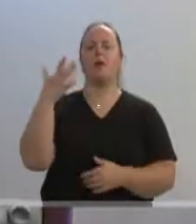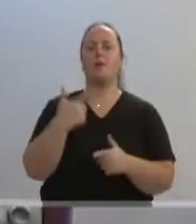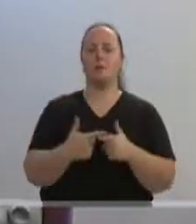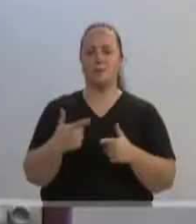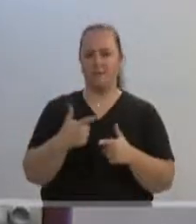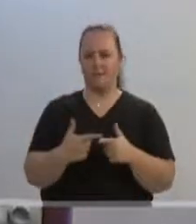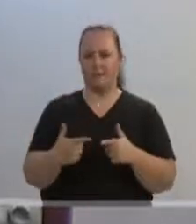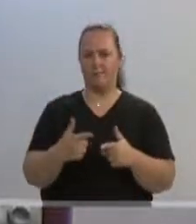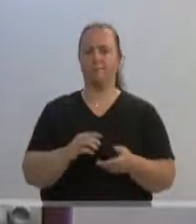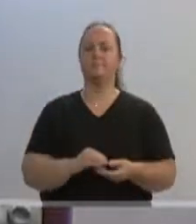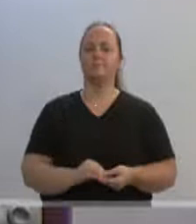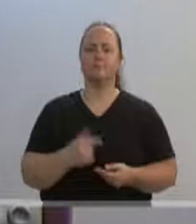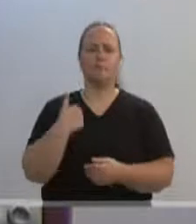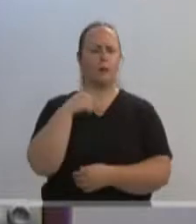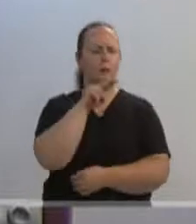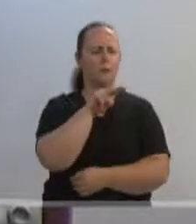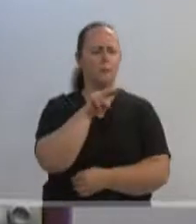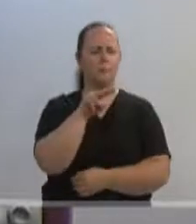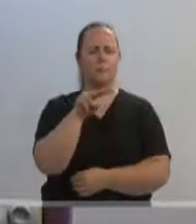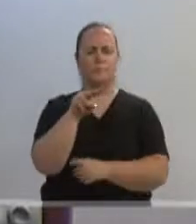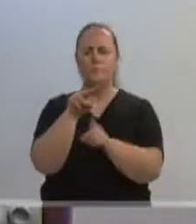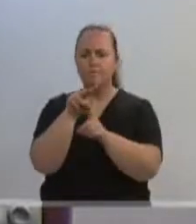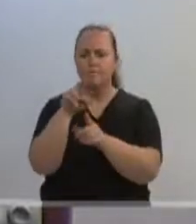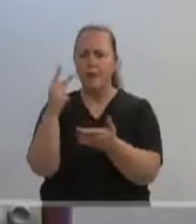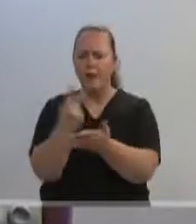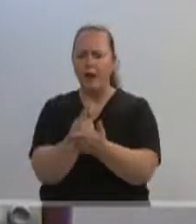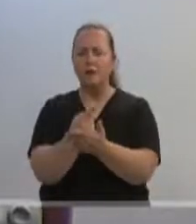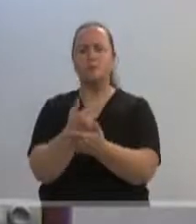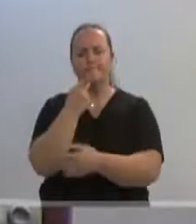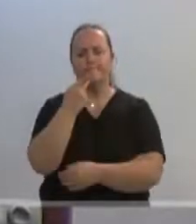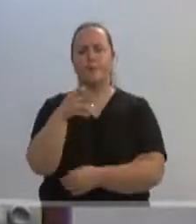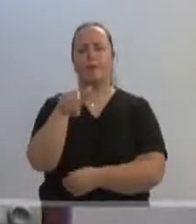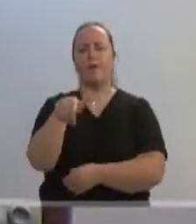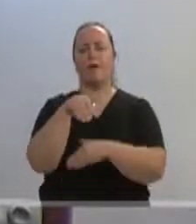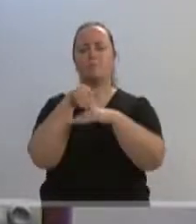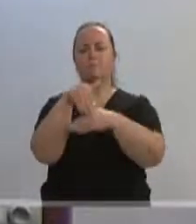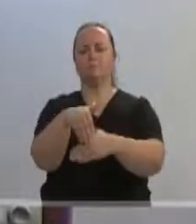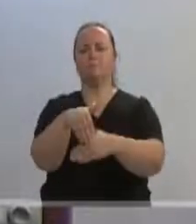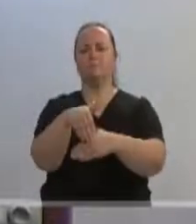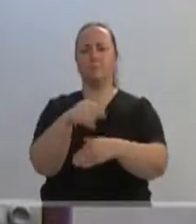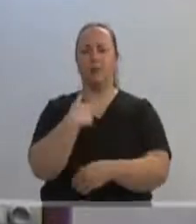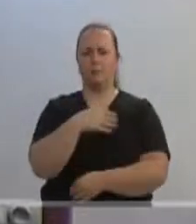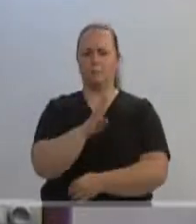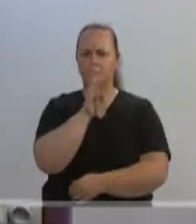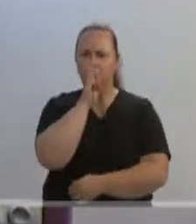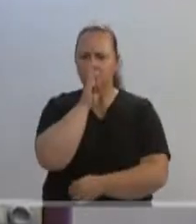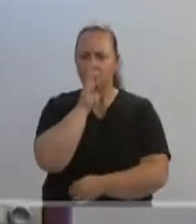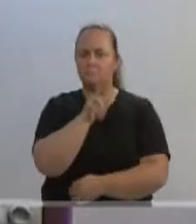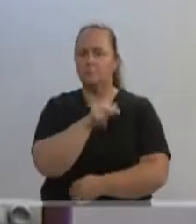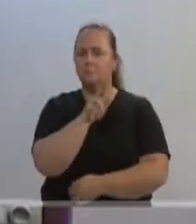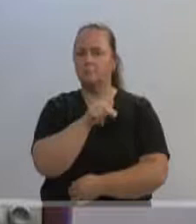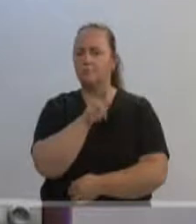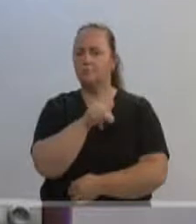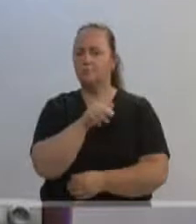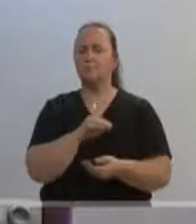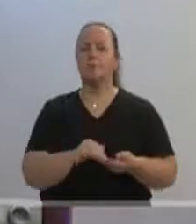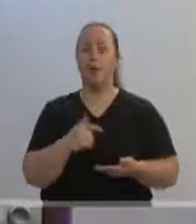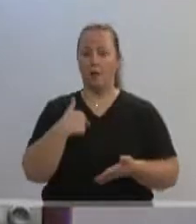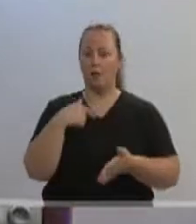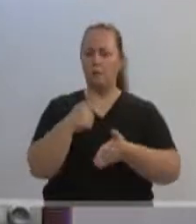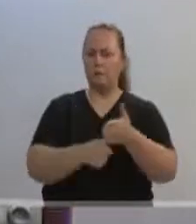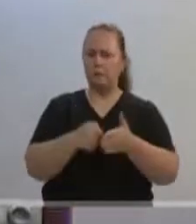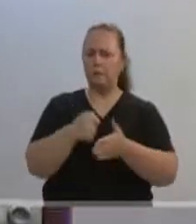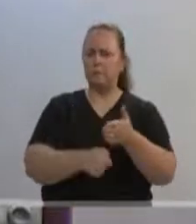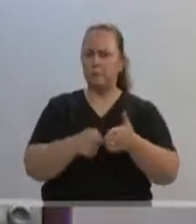quem olha e vê errado, e não vou me calar de forma nenhuma. Se por muitas vezes cobro, e cobro muito aqui,